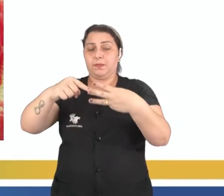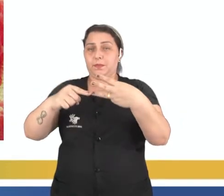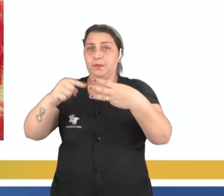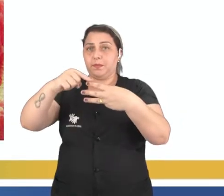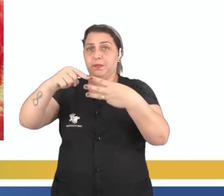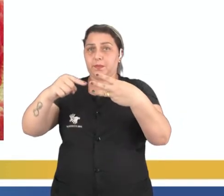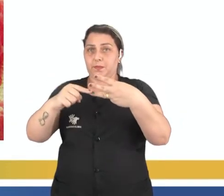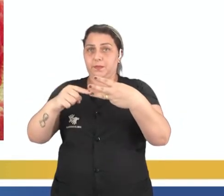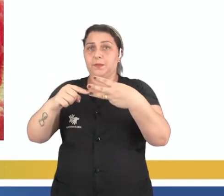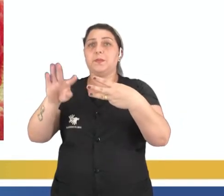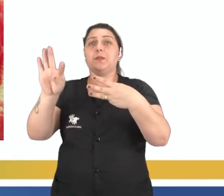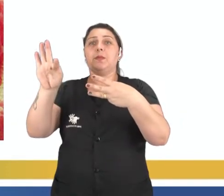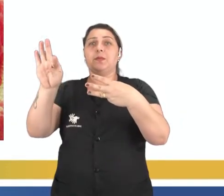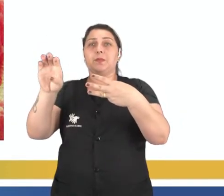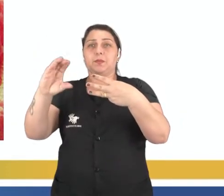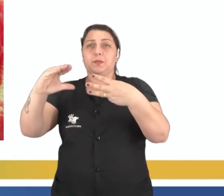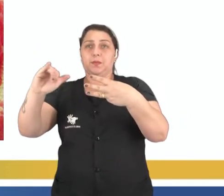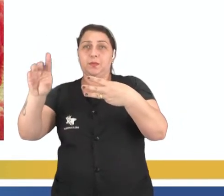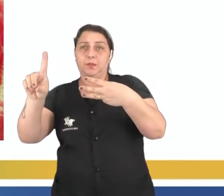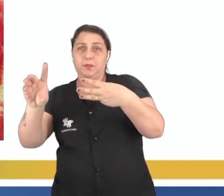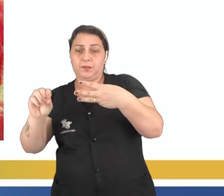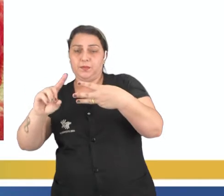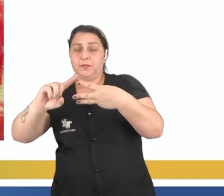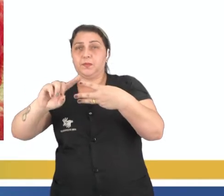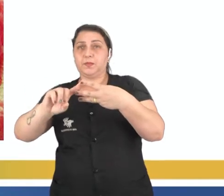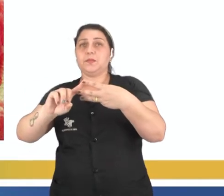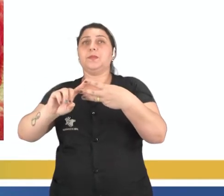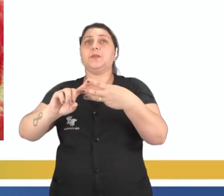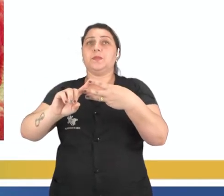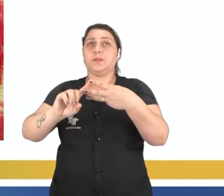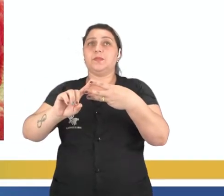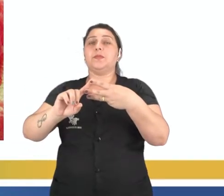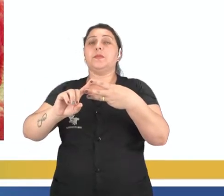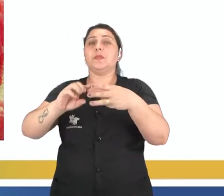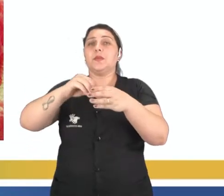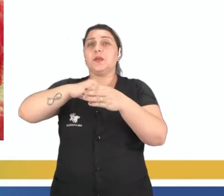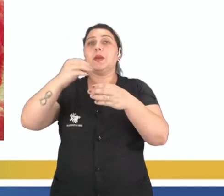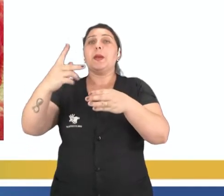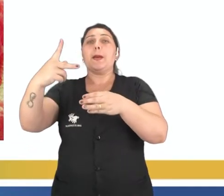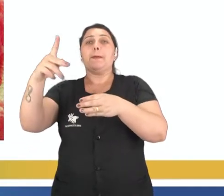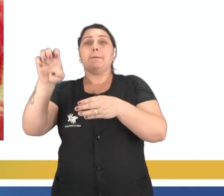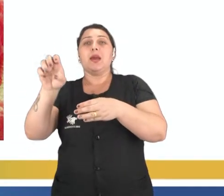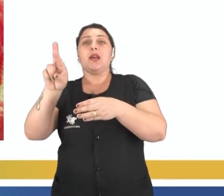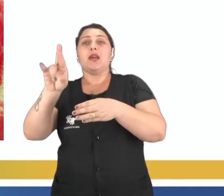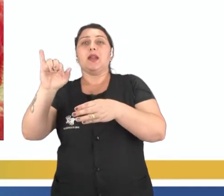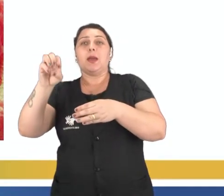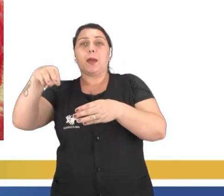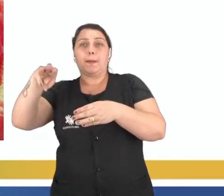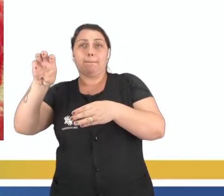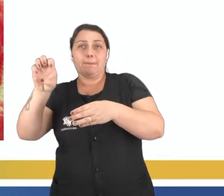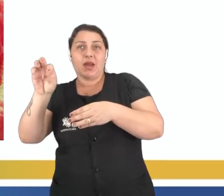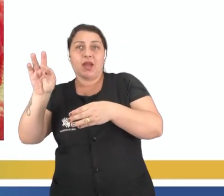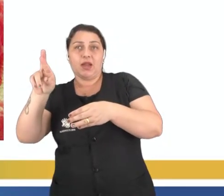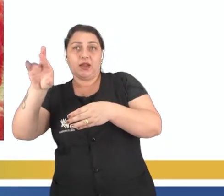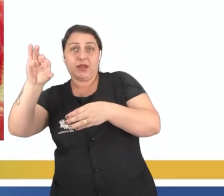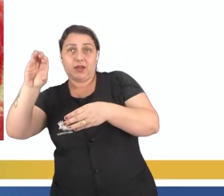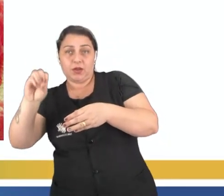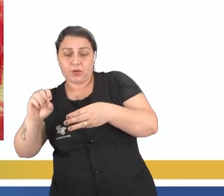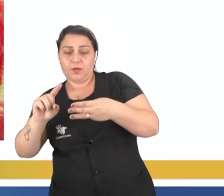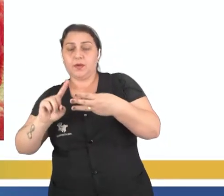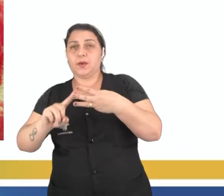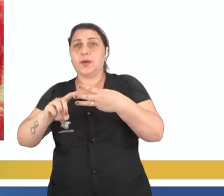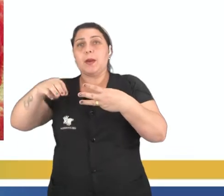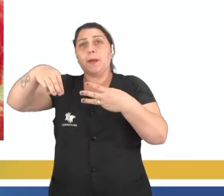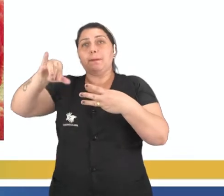camadas de tecido, uma camada externa que a gente chama de perimétrio, uma camada intermediária que nós